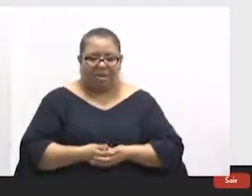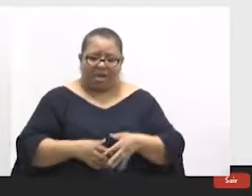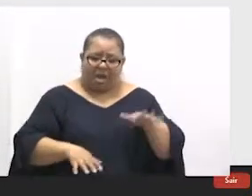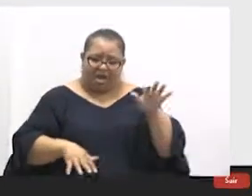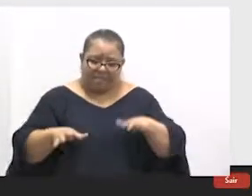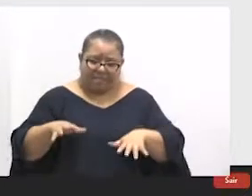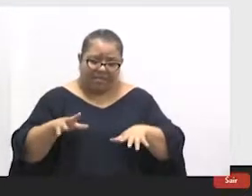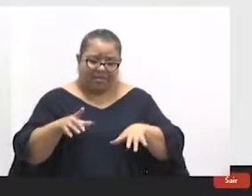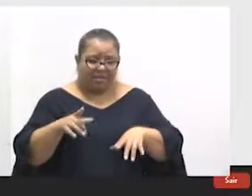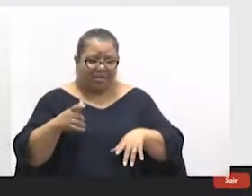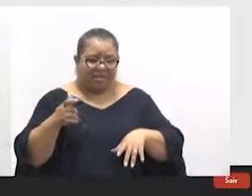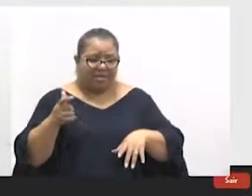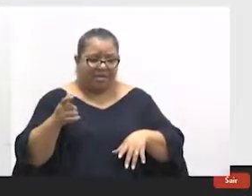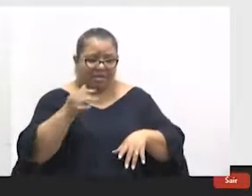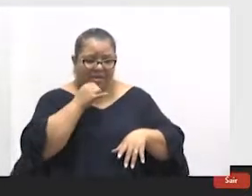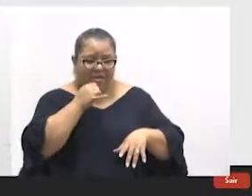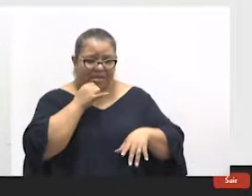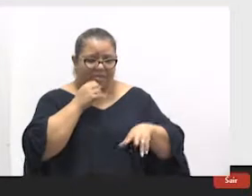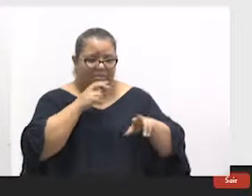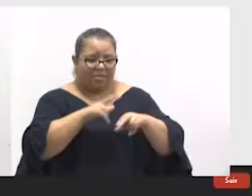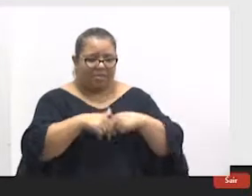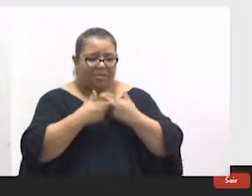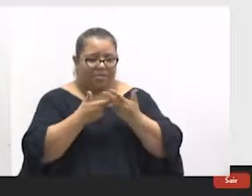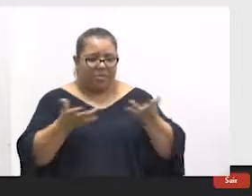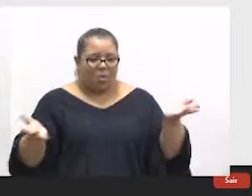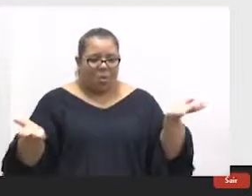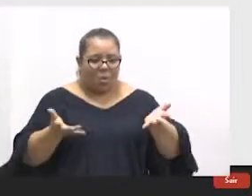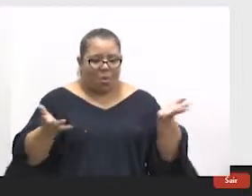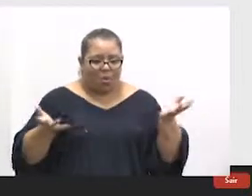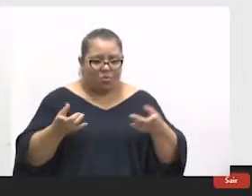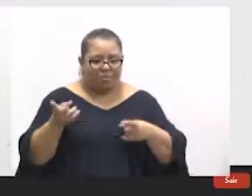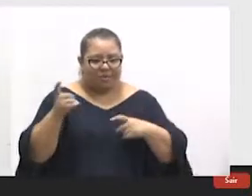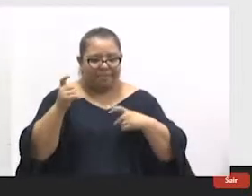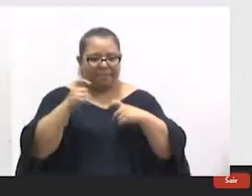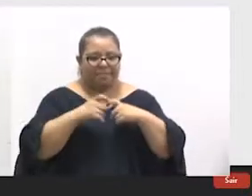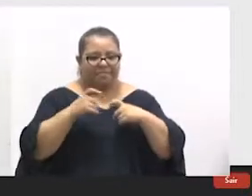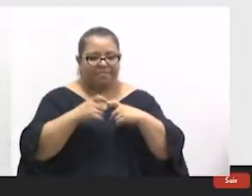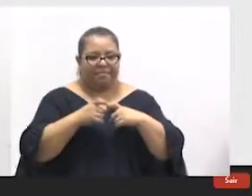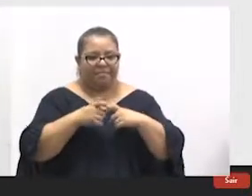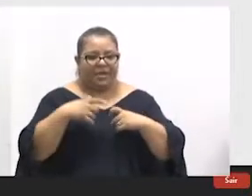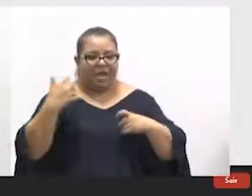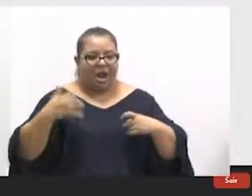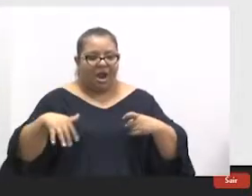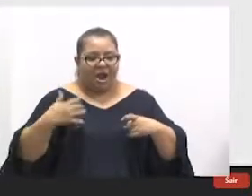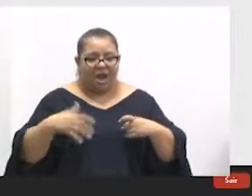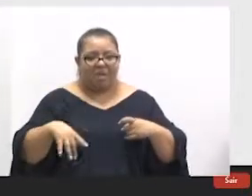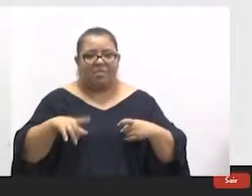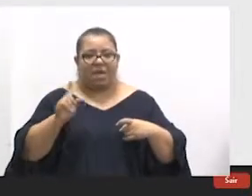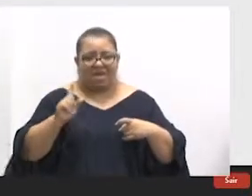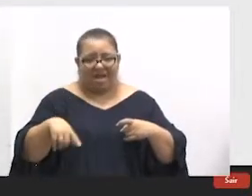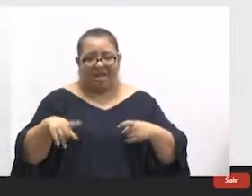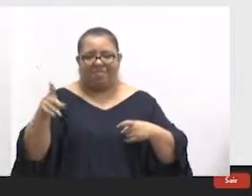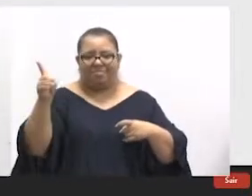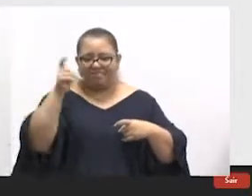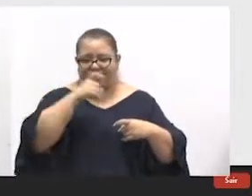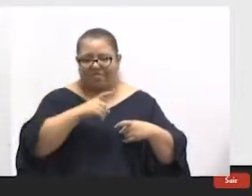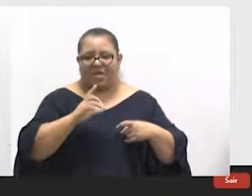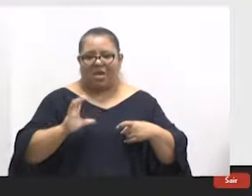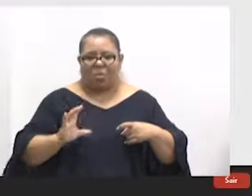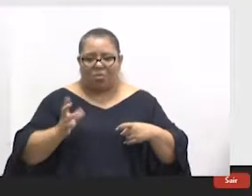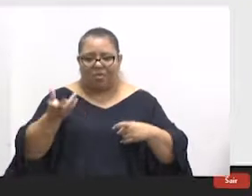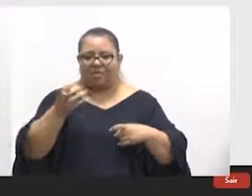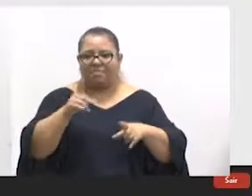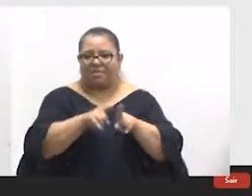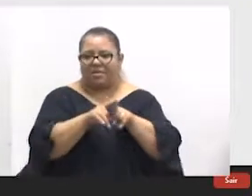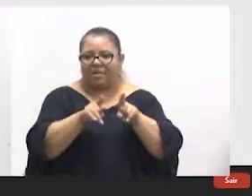gente judicializar um susto zumabe, um medicamento de alto custo, infelizmente, acaba acontecendo, porque às vezes o